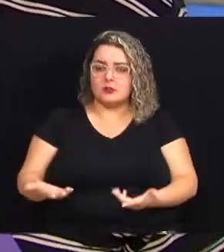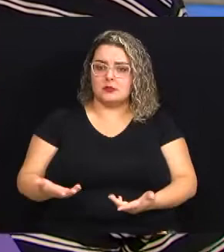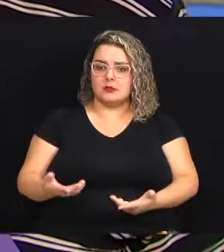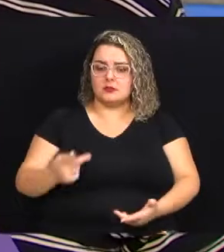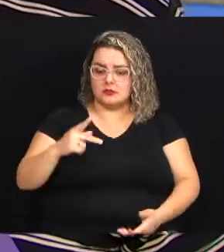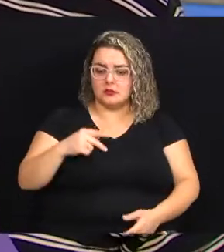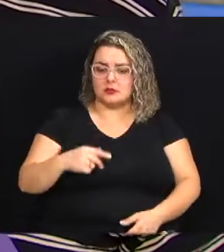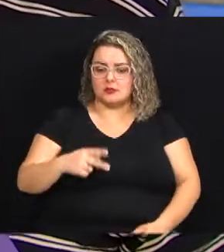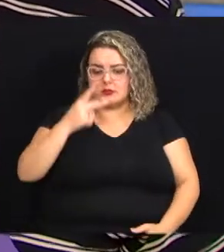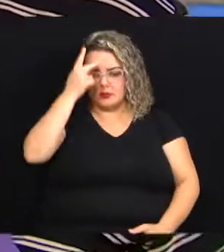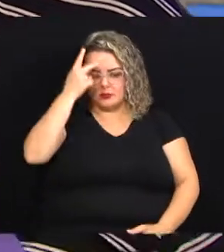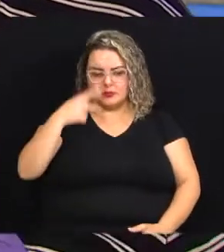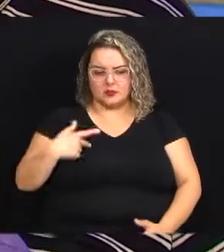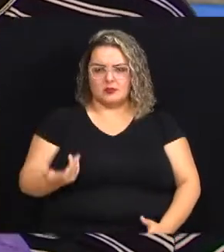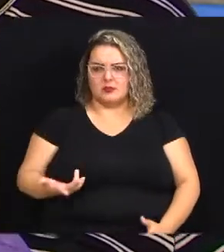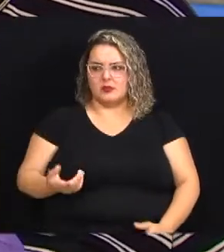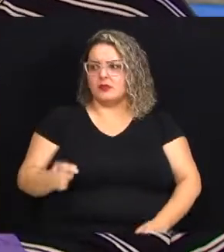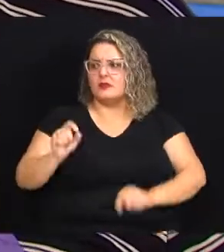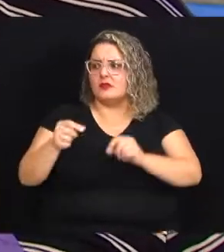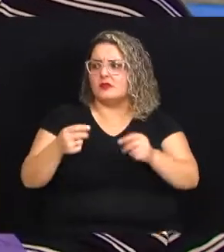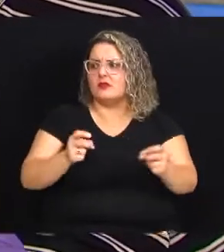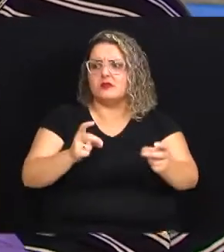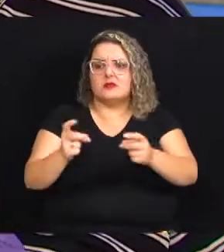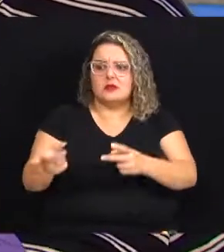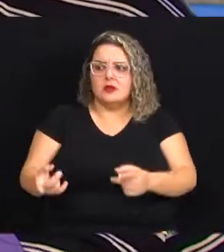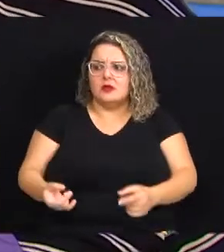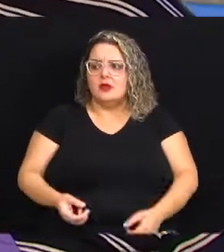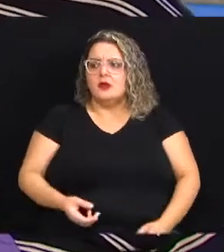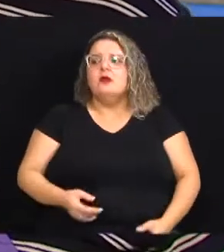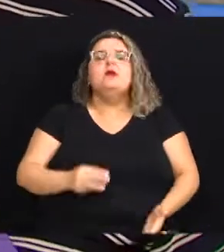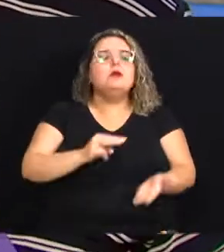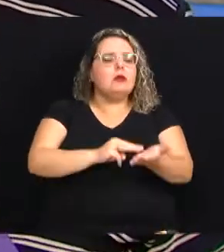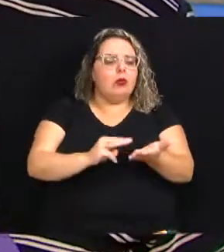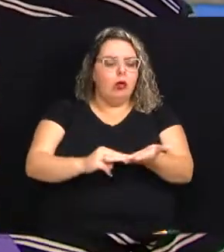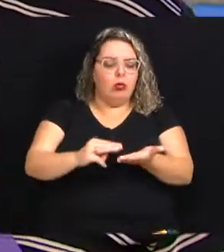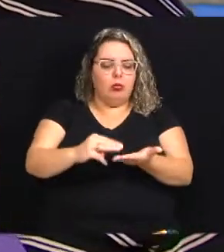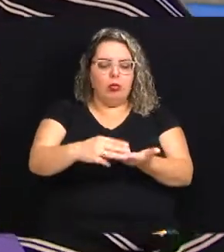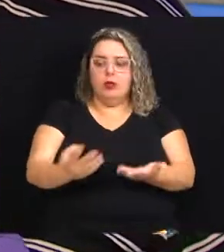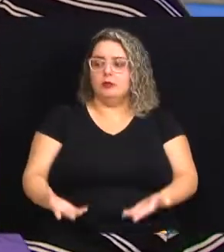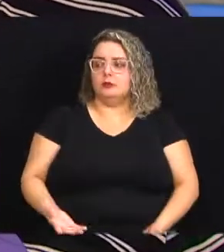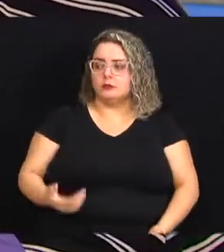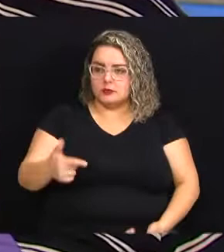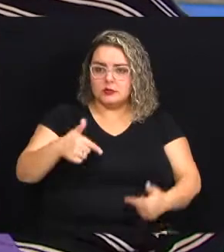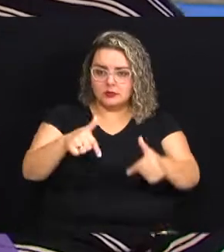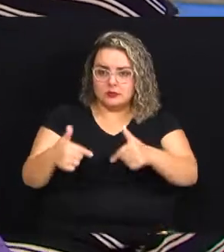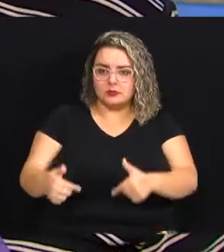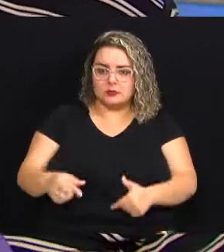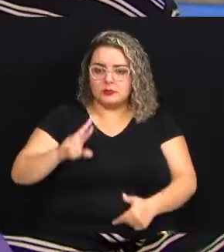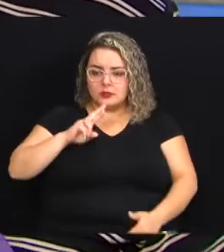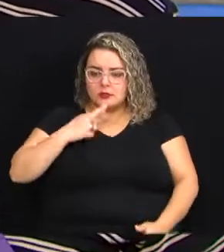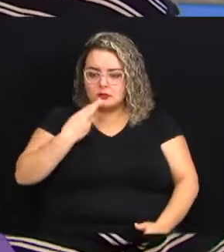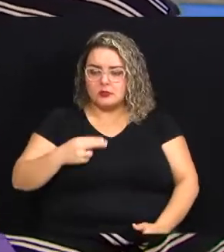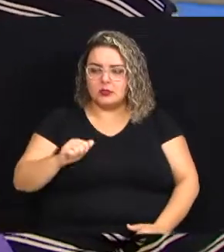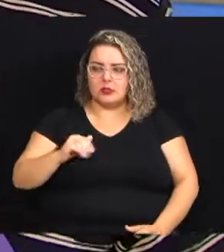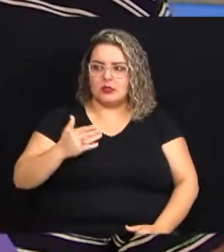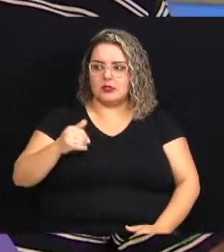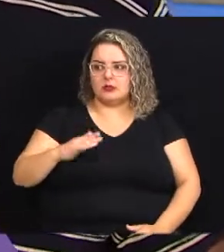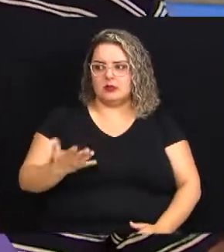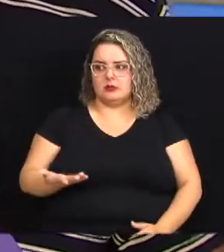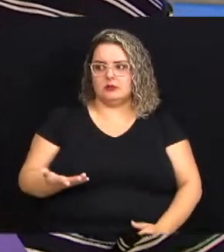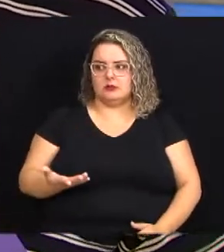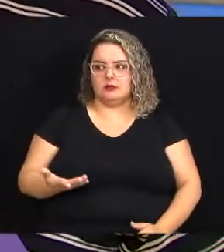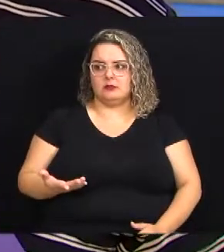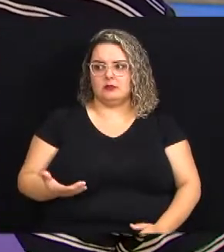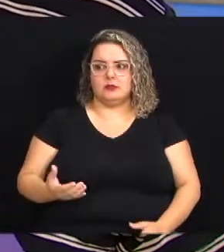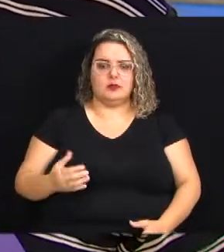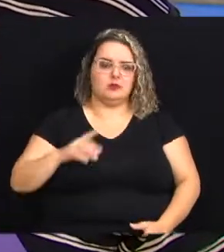seu próprio negócio tal eu falei nossa mas o que eu vou vender na feira? você já vende pastel ué mas você não trabalha com sorvete com açaí? eu falei ah mas sorvete